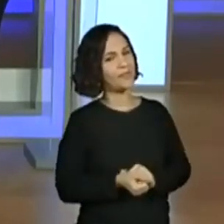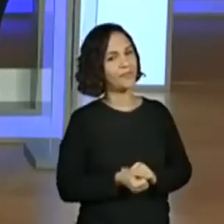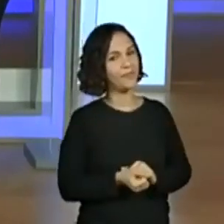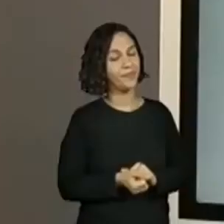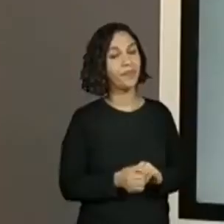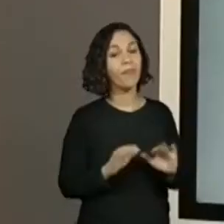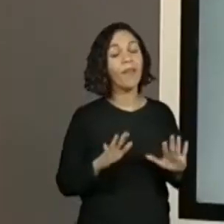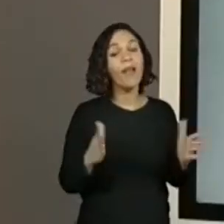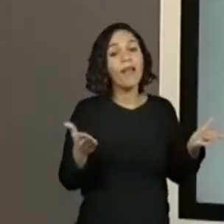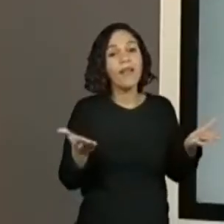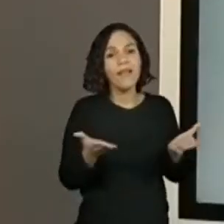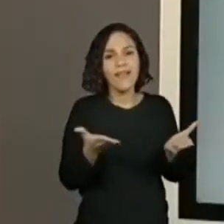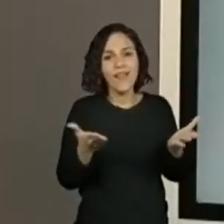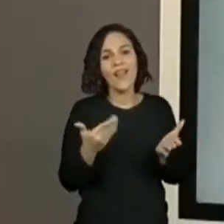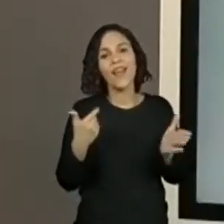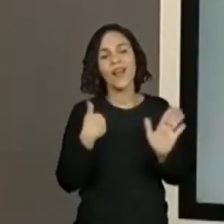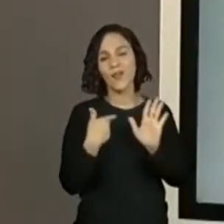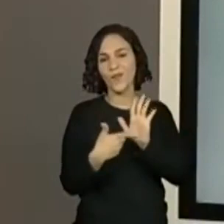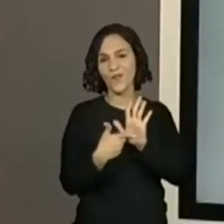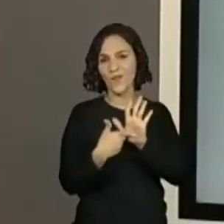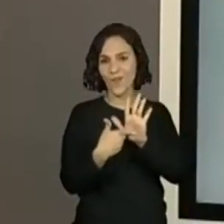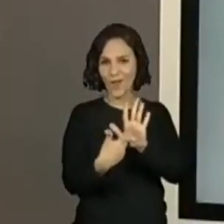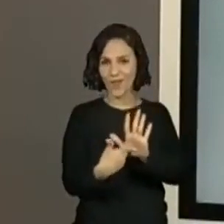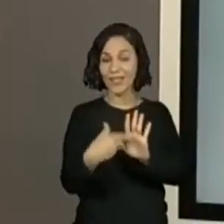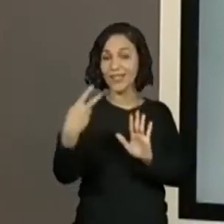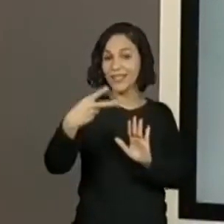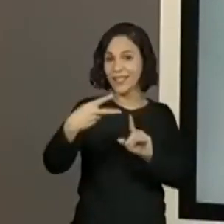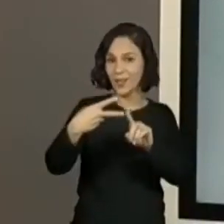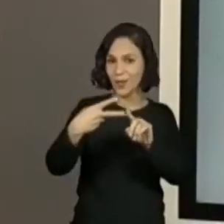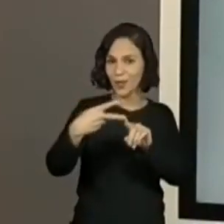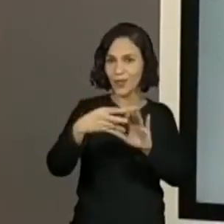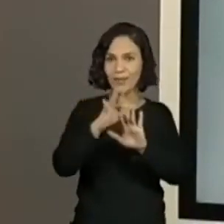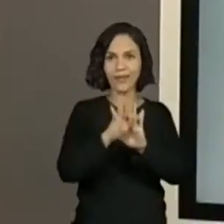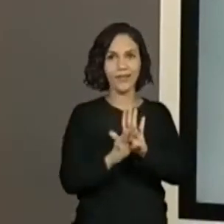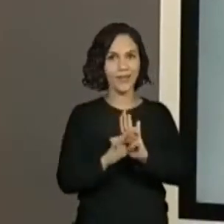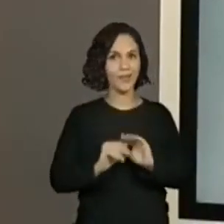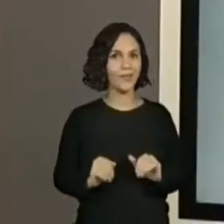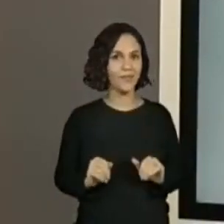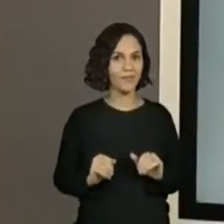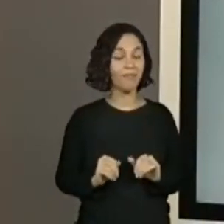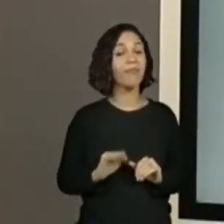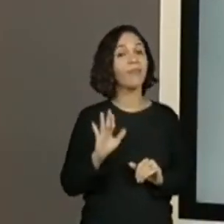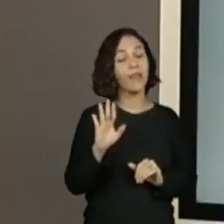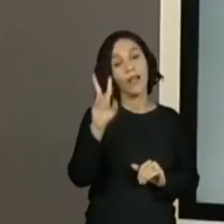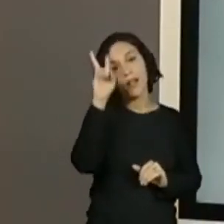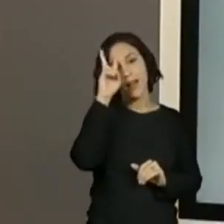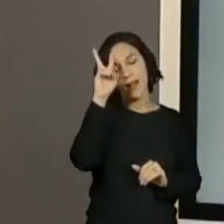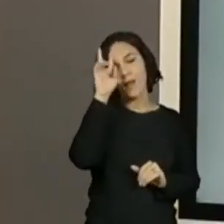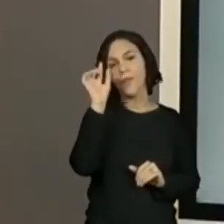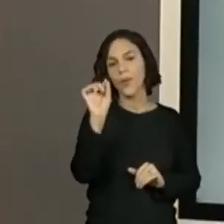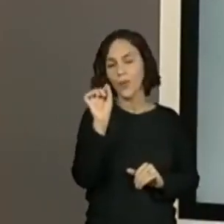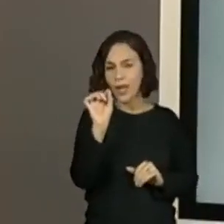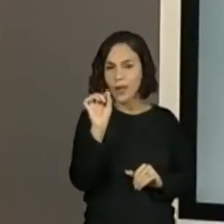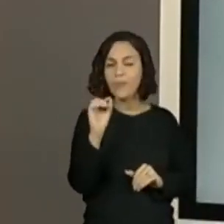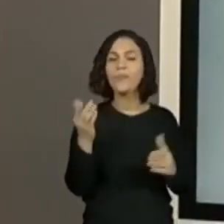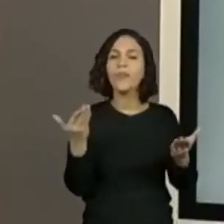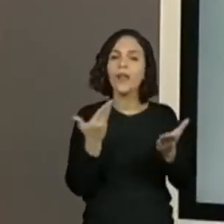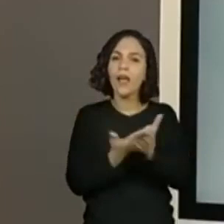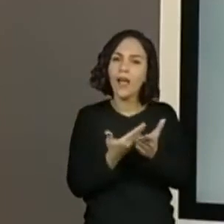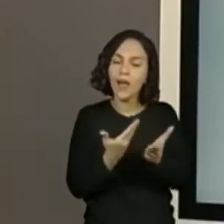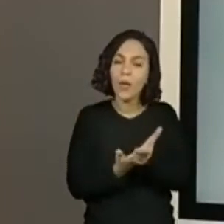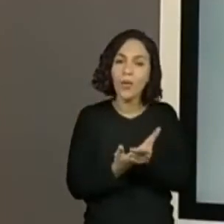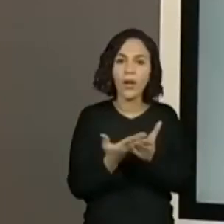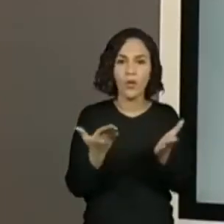Agora, eu vou apresentar para vocês o segundo texto. Lembrando que o objetivo das nossas aulas hoje,